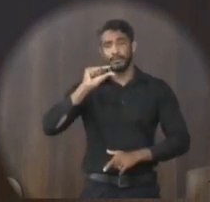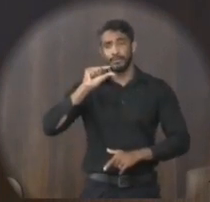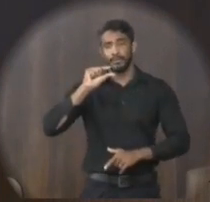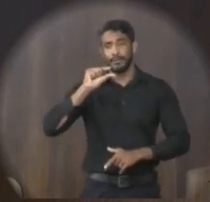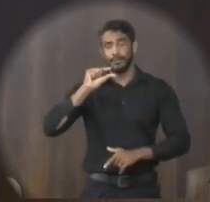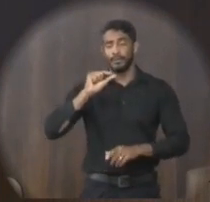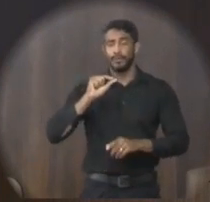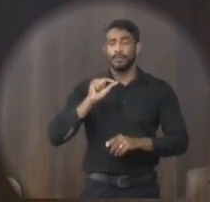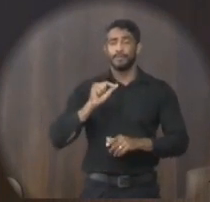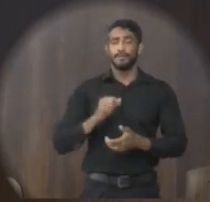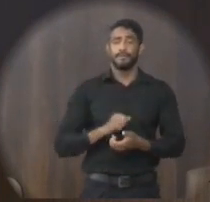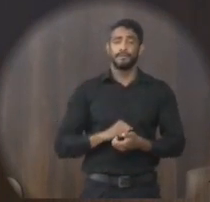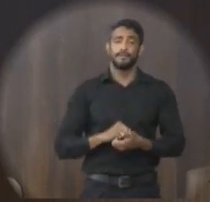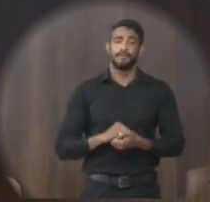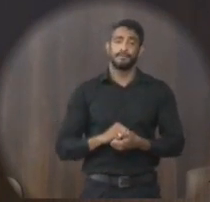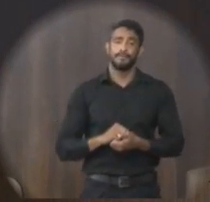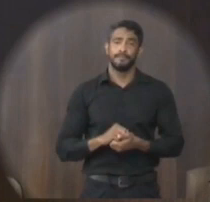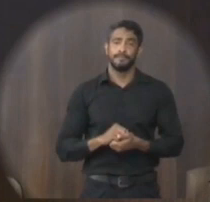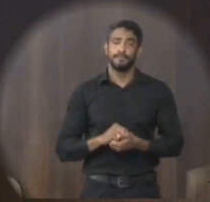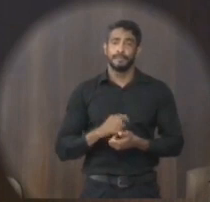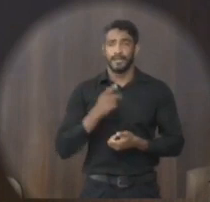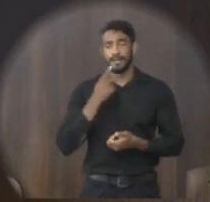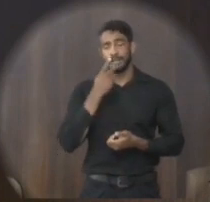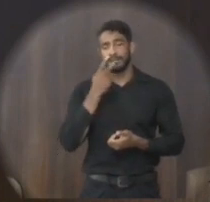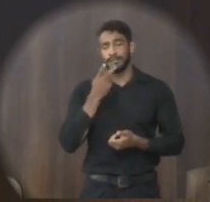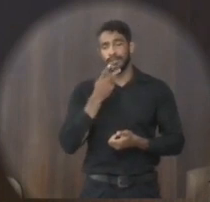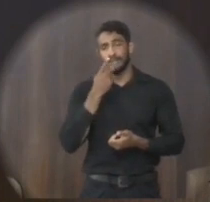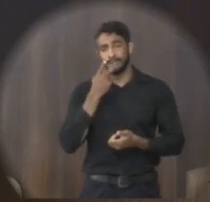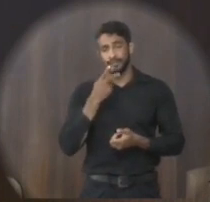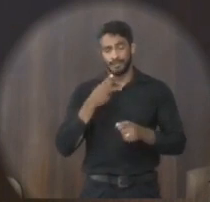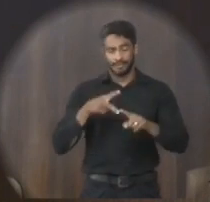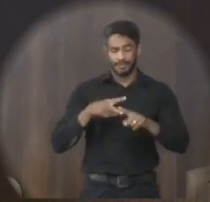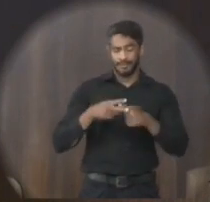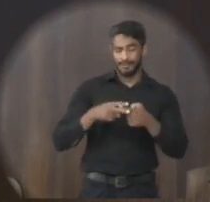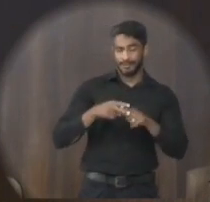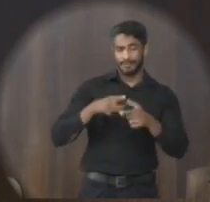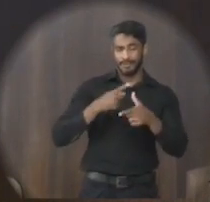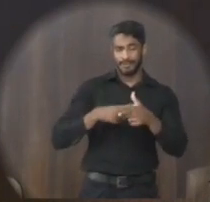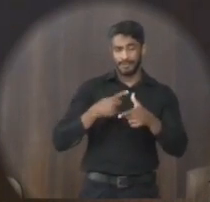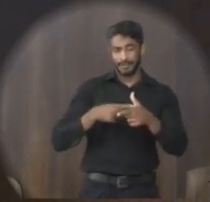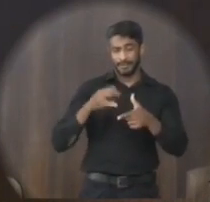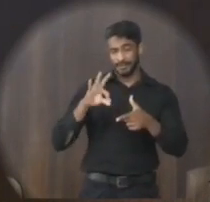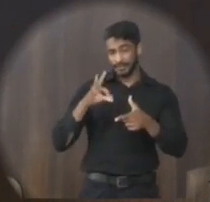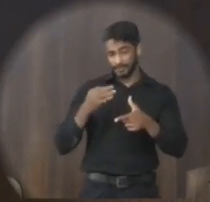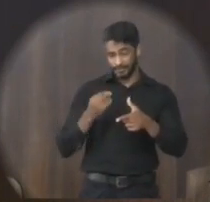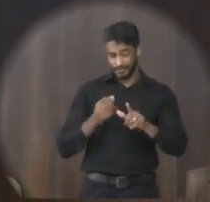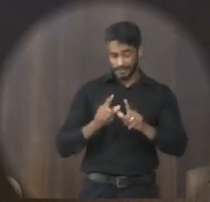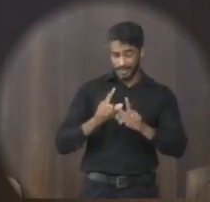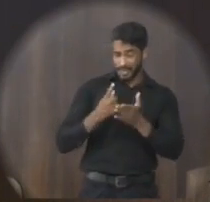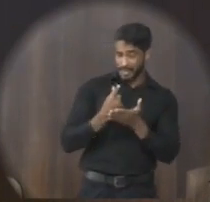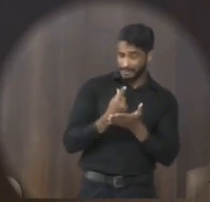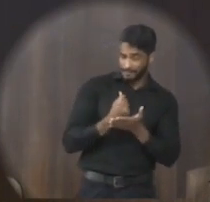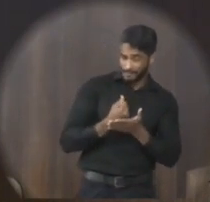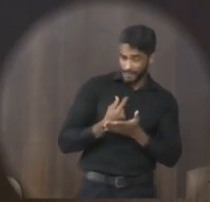poder, como que eu disse, não vai resolver todos os problemas financeiros